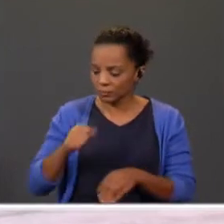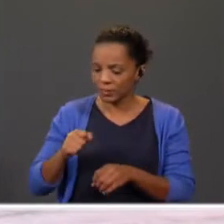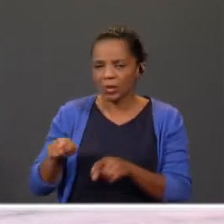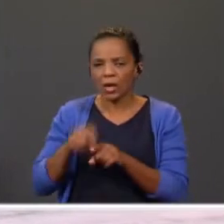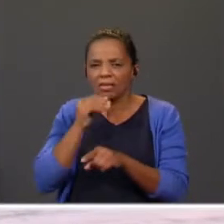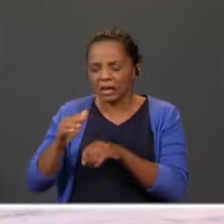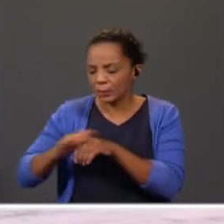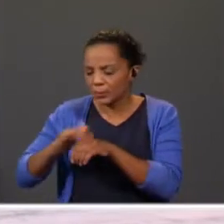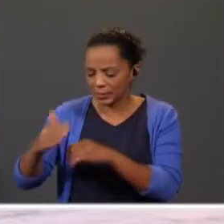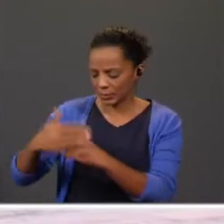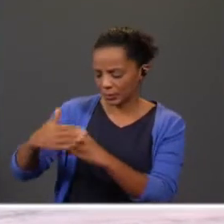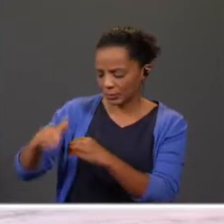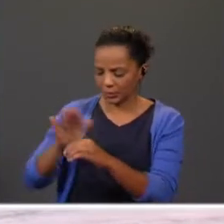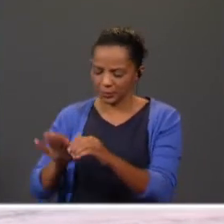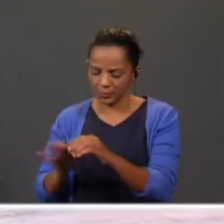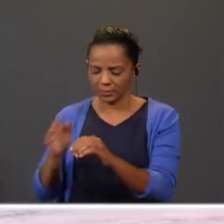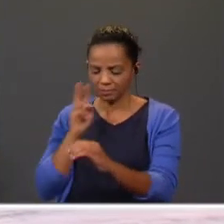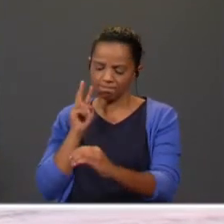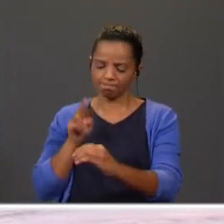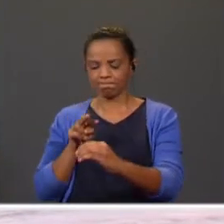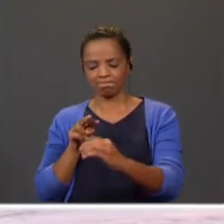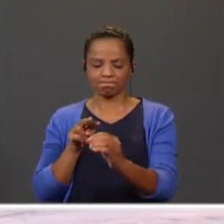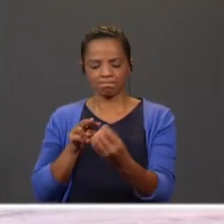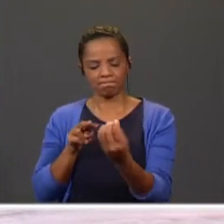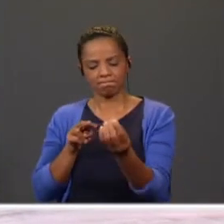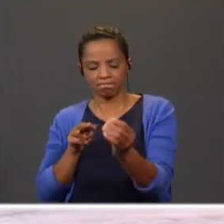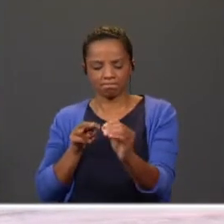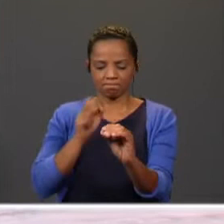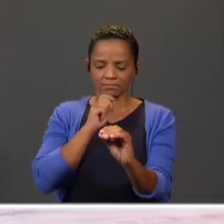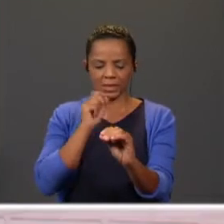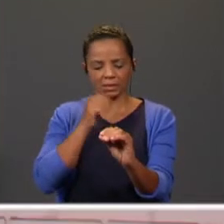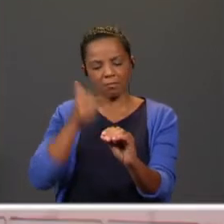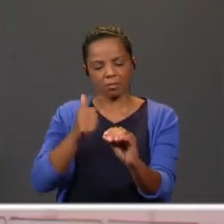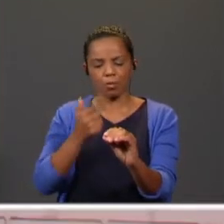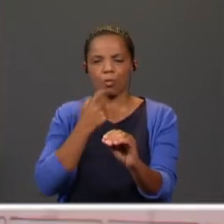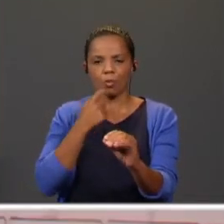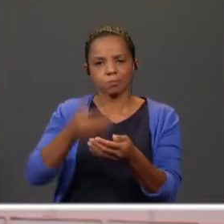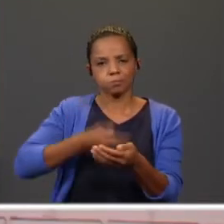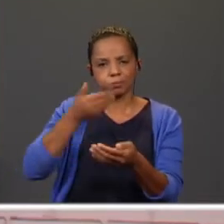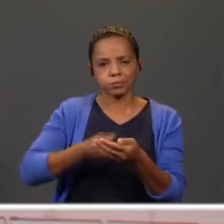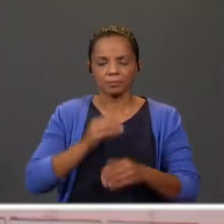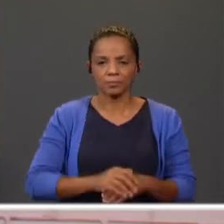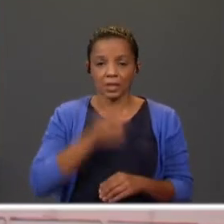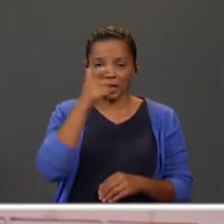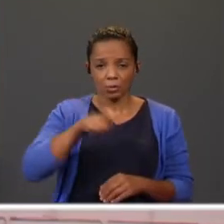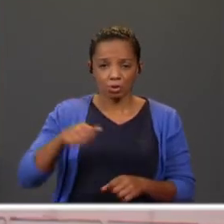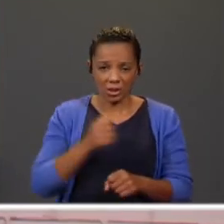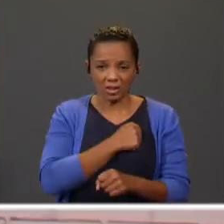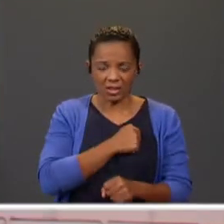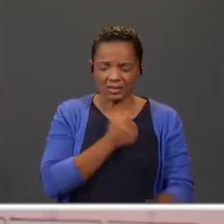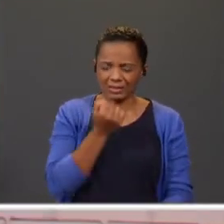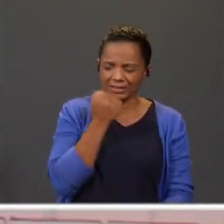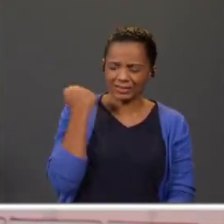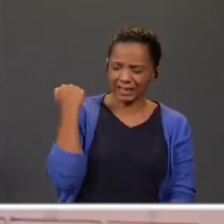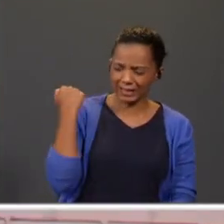-lhe a terra e pôs-se a olhar para ela para ver se era boa para fazer um caldo. A gente da casa pôs-se a rir do frado